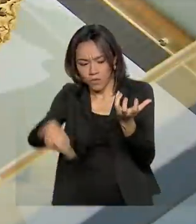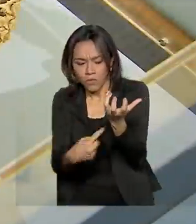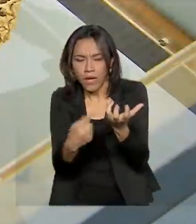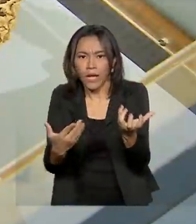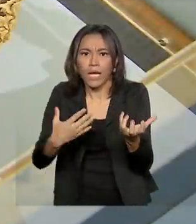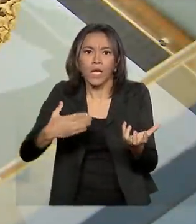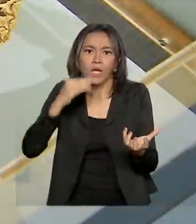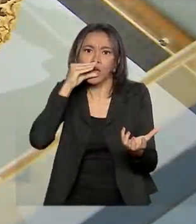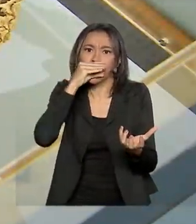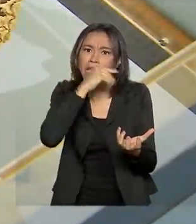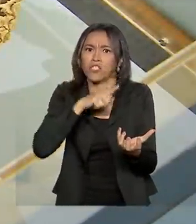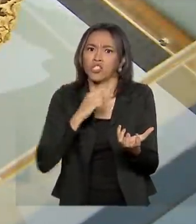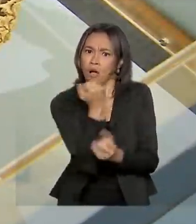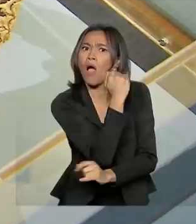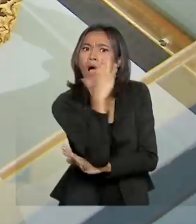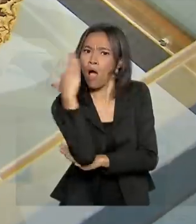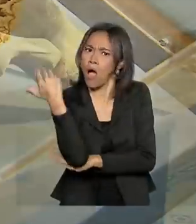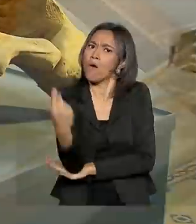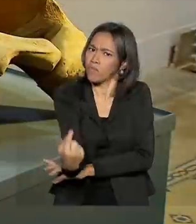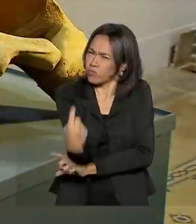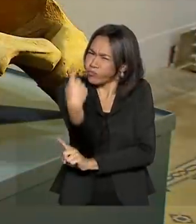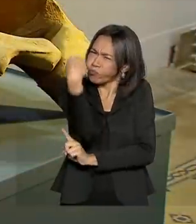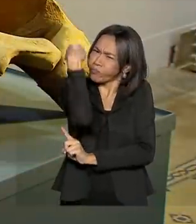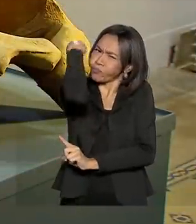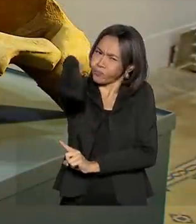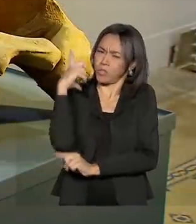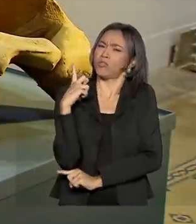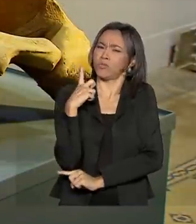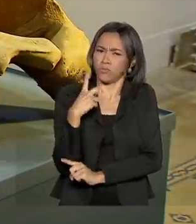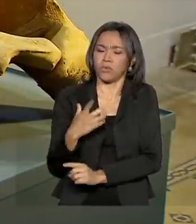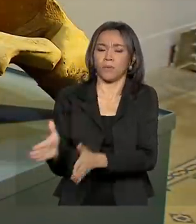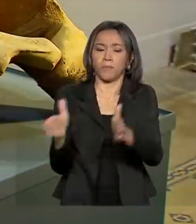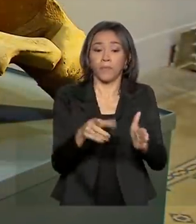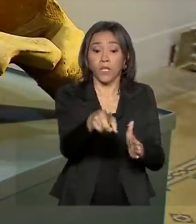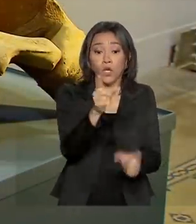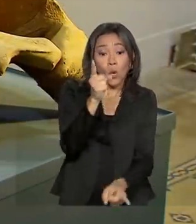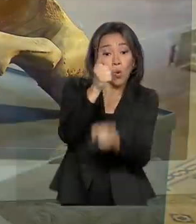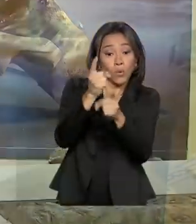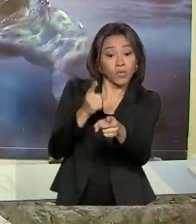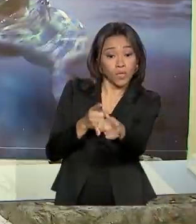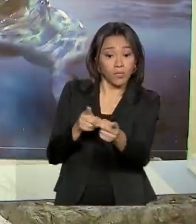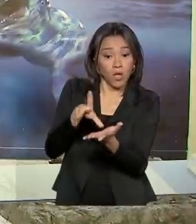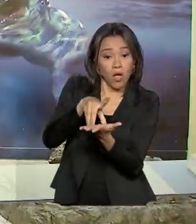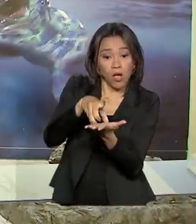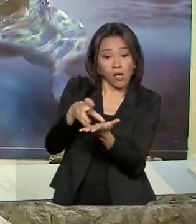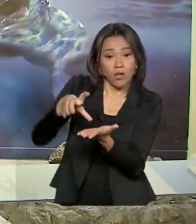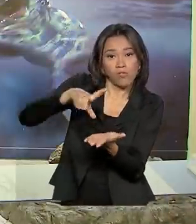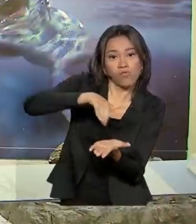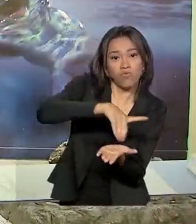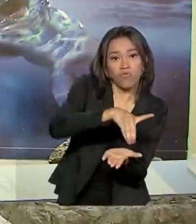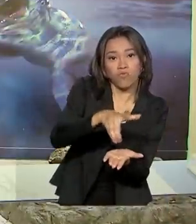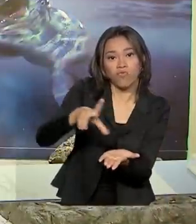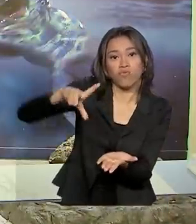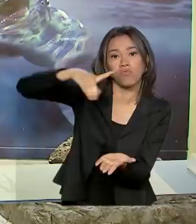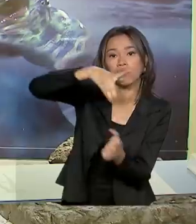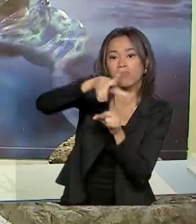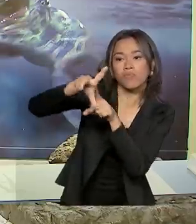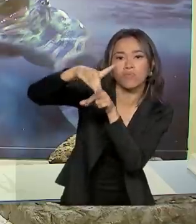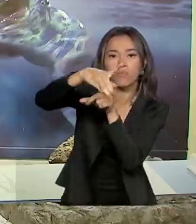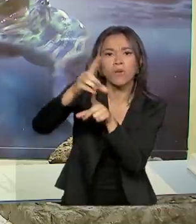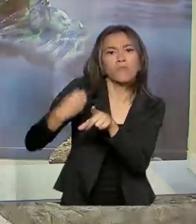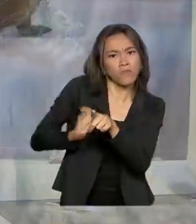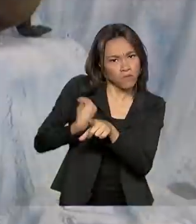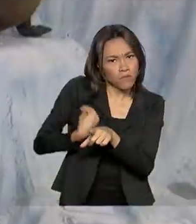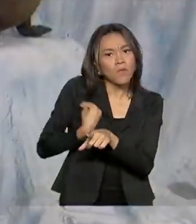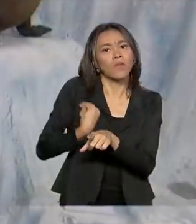coberta por uma floresta. Nós encontramos os primeiros registros de pterossauros na Antártica. Pterossauros eram répteis voadores que viveram na